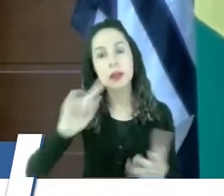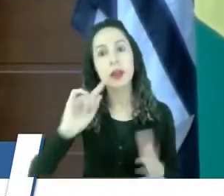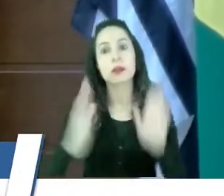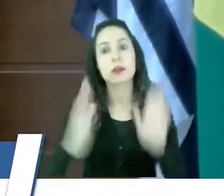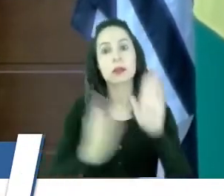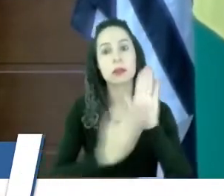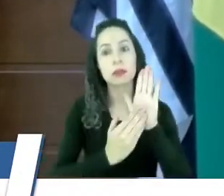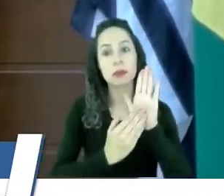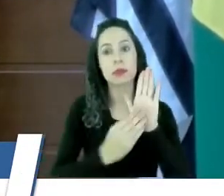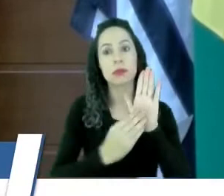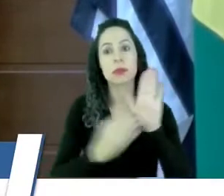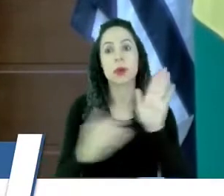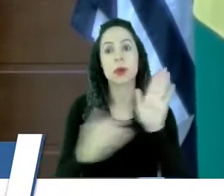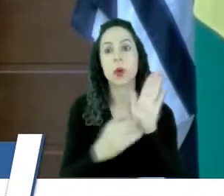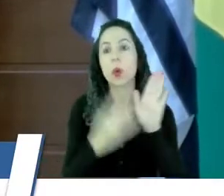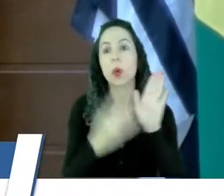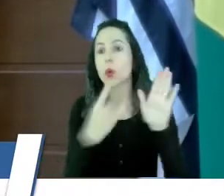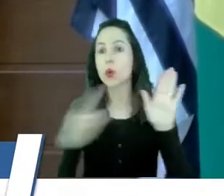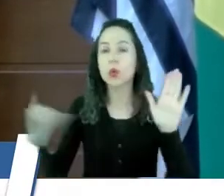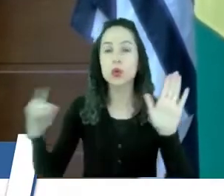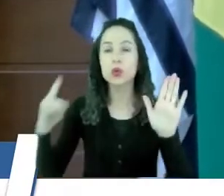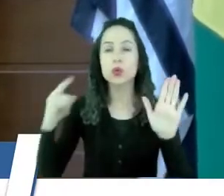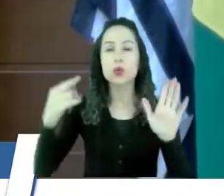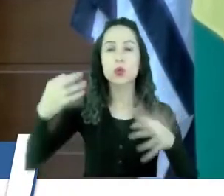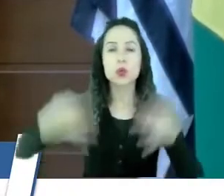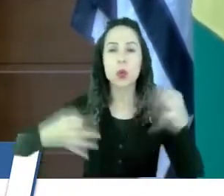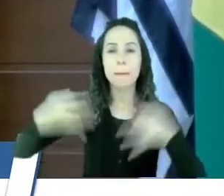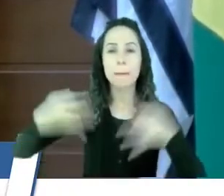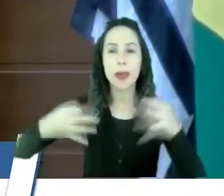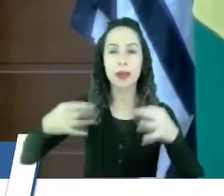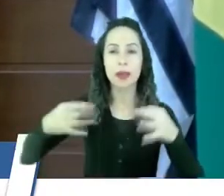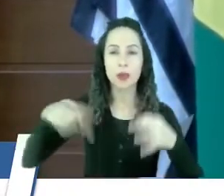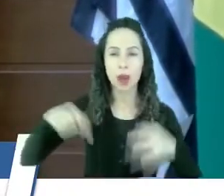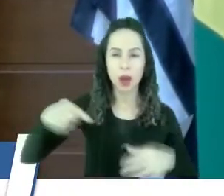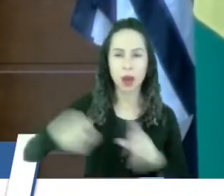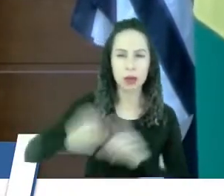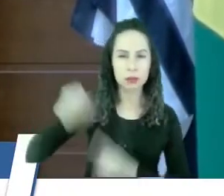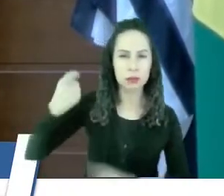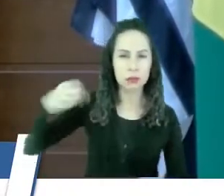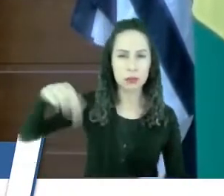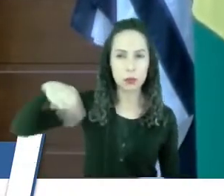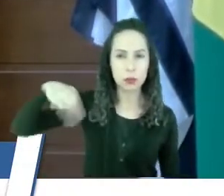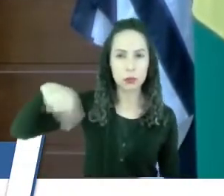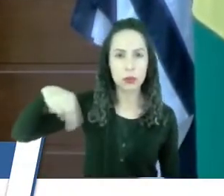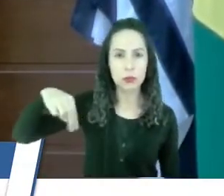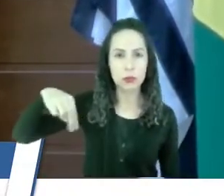do último julgado, agora no mês de novembro. Por favor.